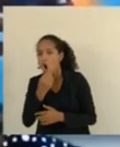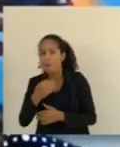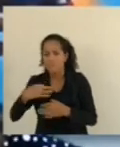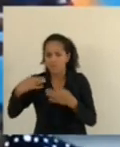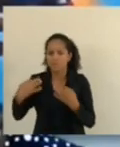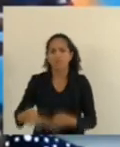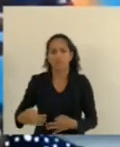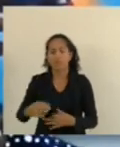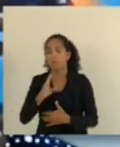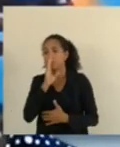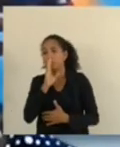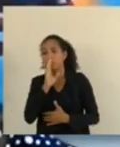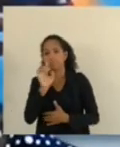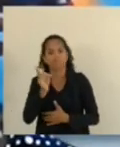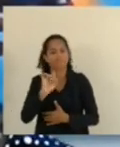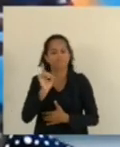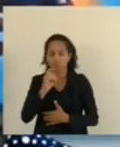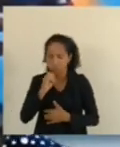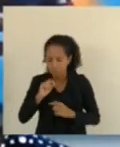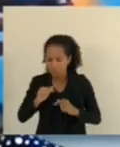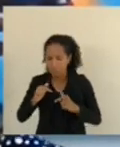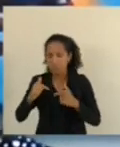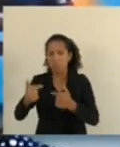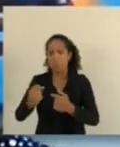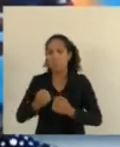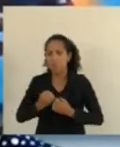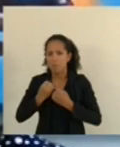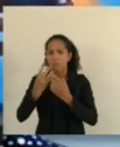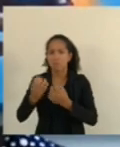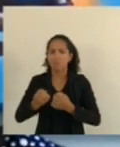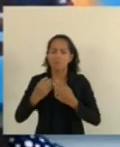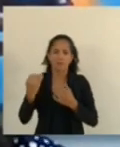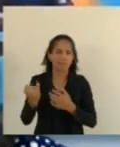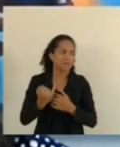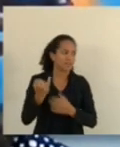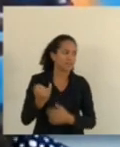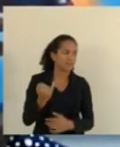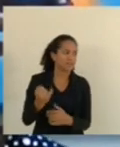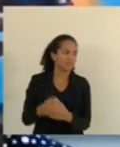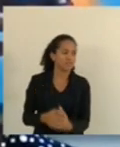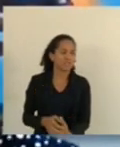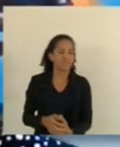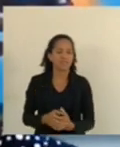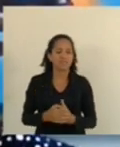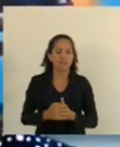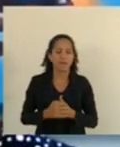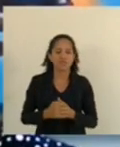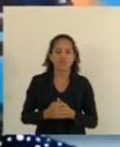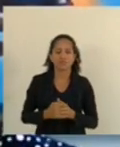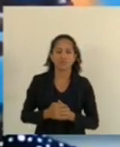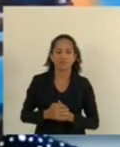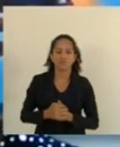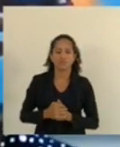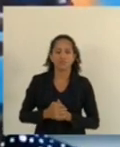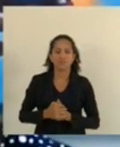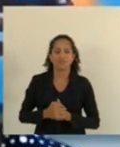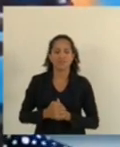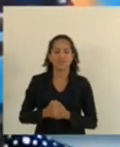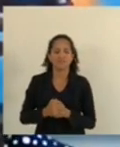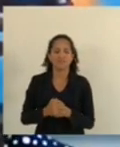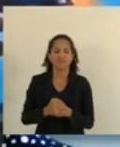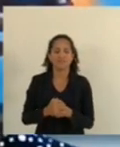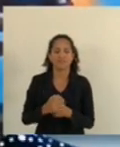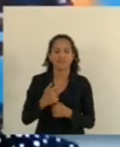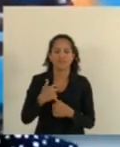Eu não me calo e não vou me calar nessa casa por nada nesse mundo por conta dessa crueldade, dessa